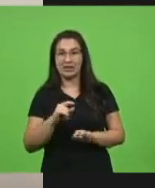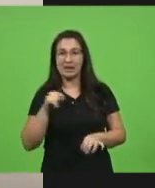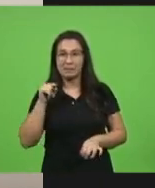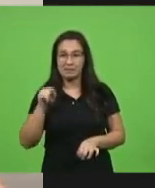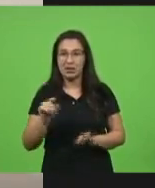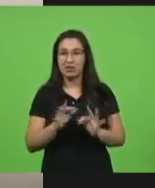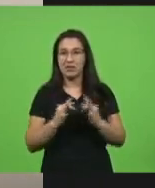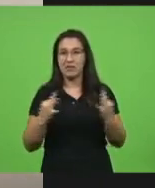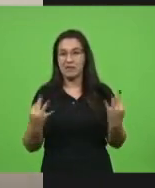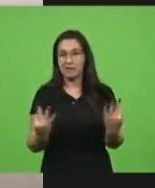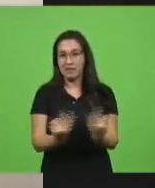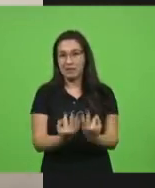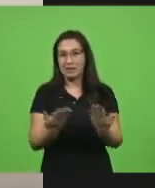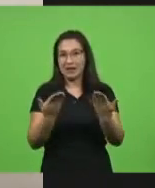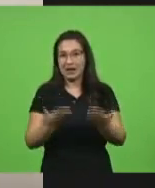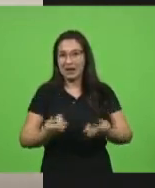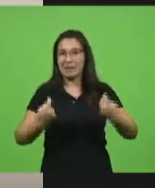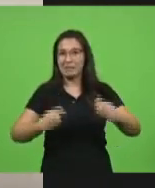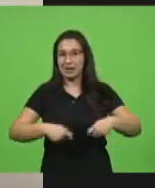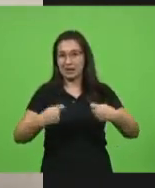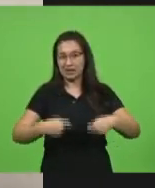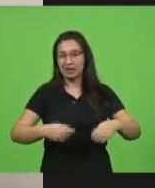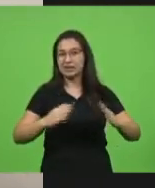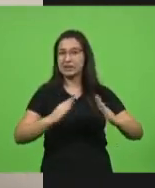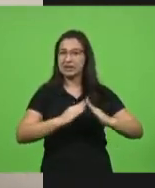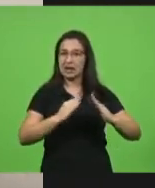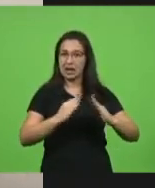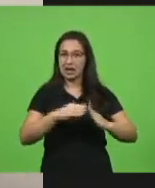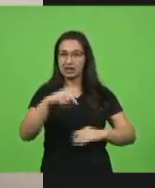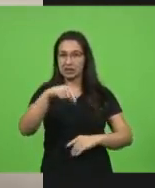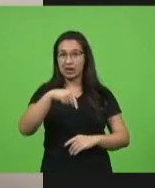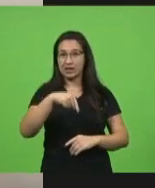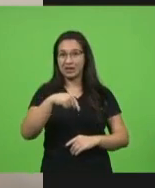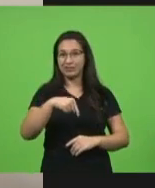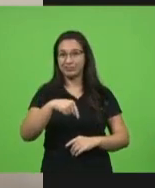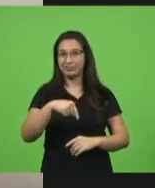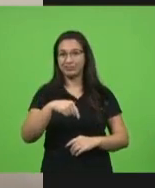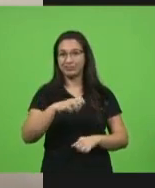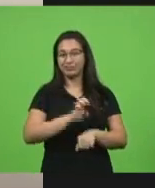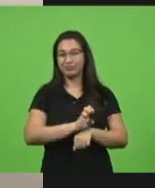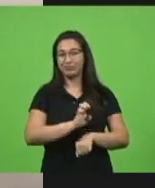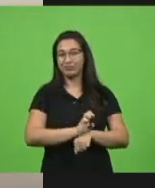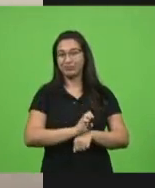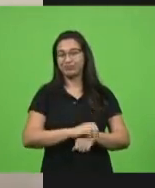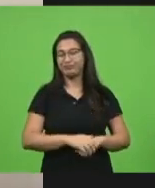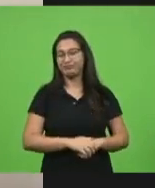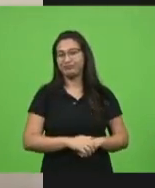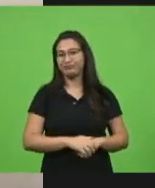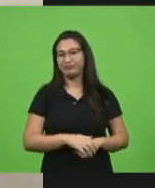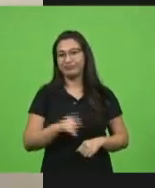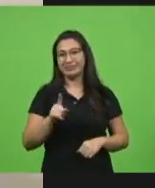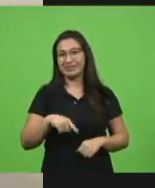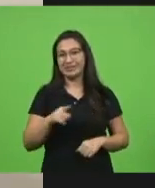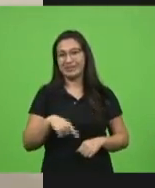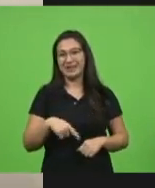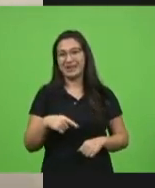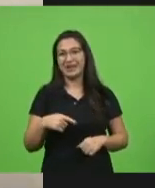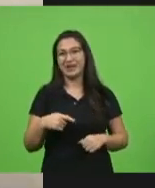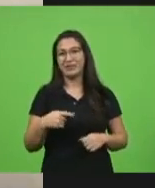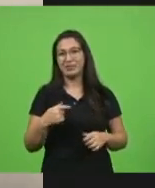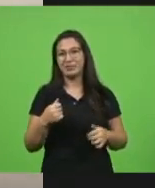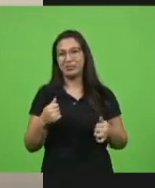precisando de casa no estado. E esse é o nosso déficit de moradia.